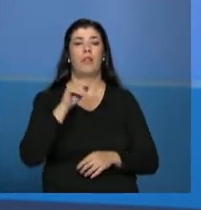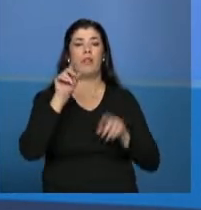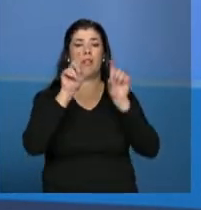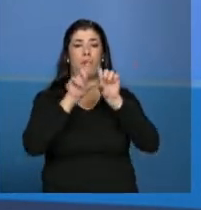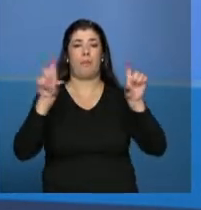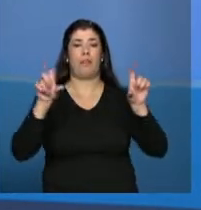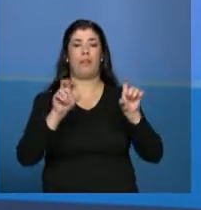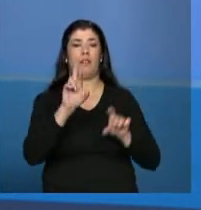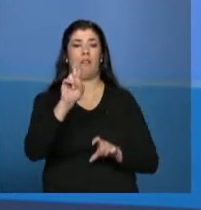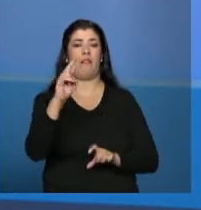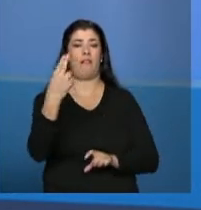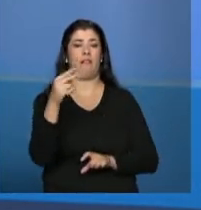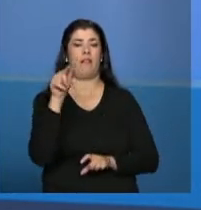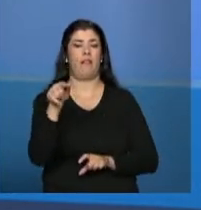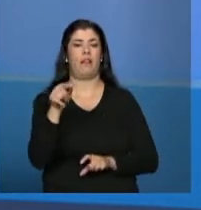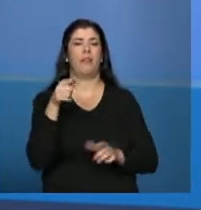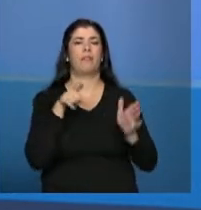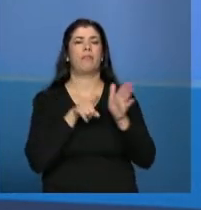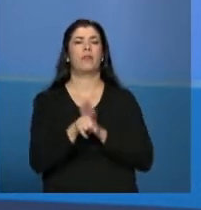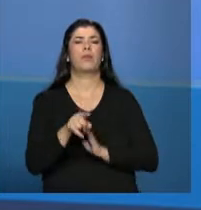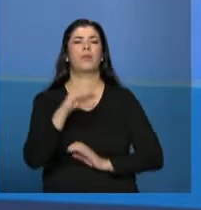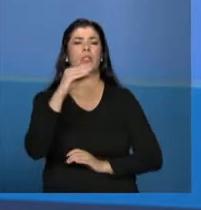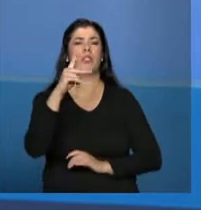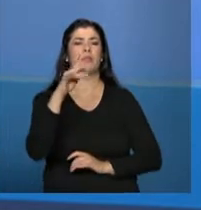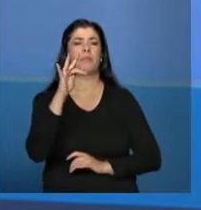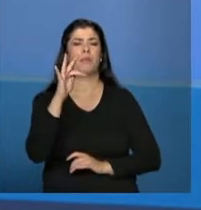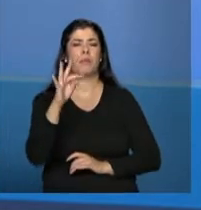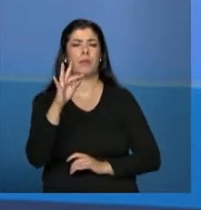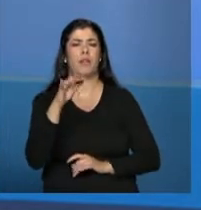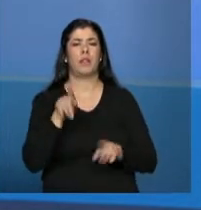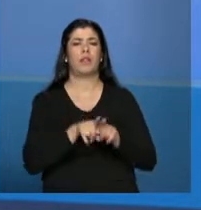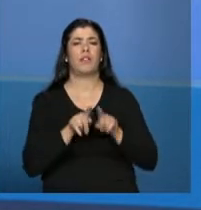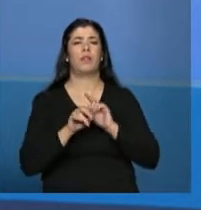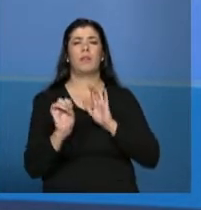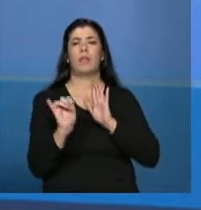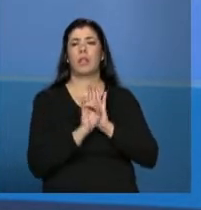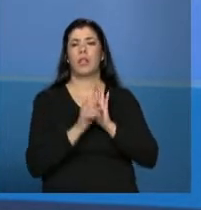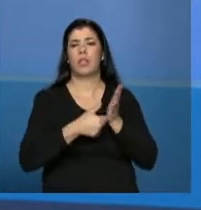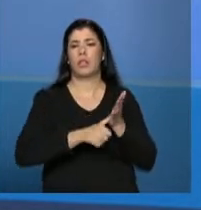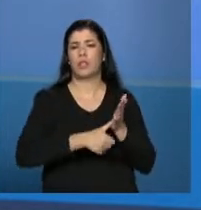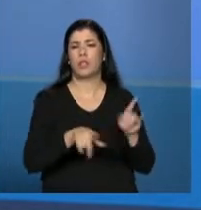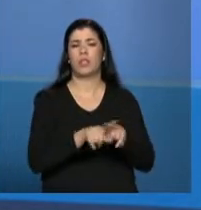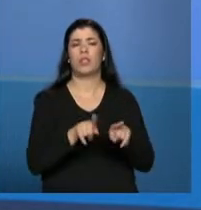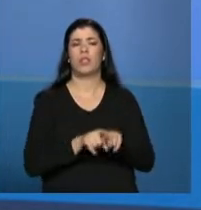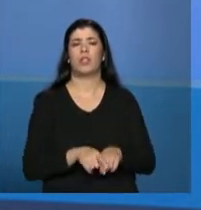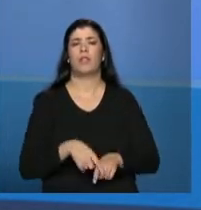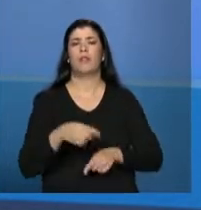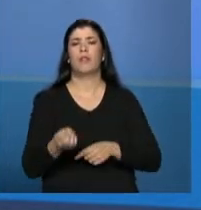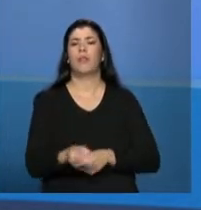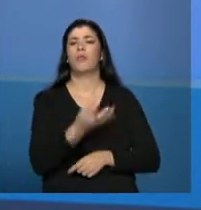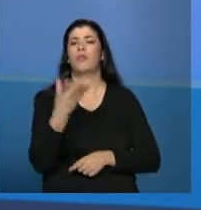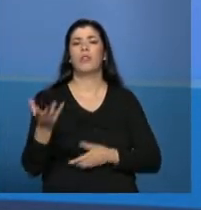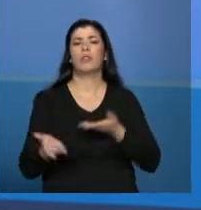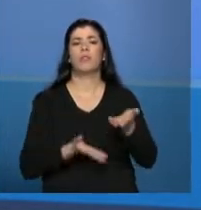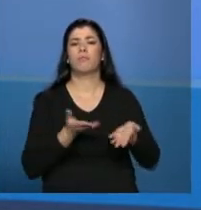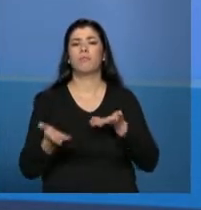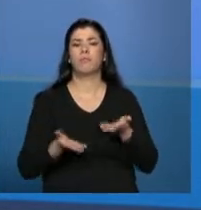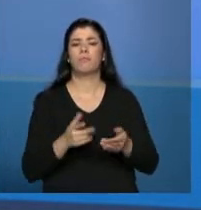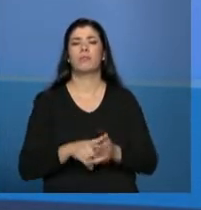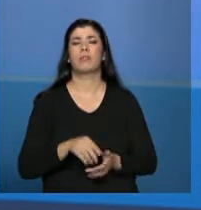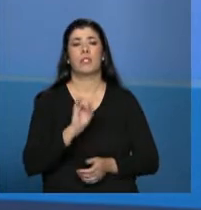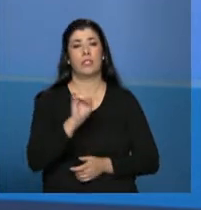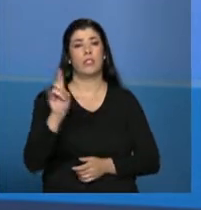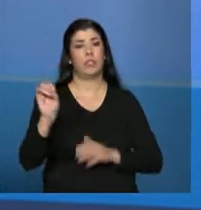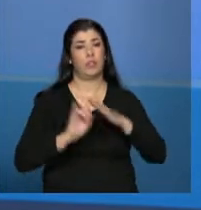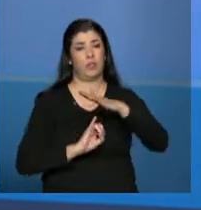específicas sobre CPF, identidade, cargo e ocupação de cada funcionário que lida com aquele serviço. Então, se a entidade